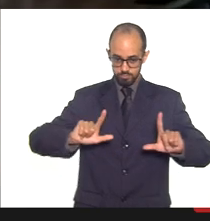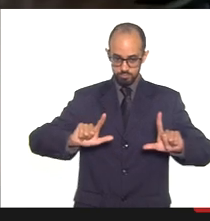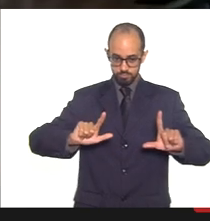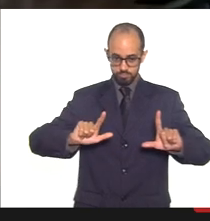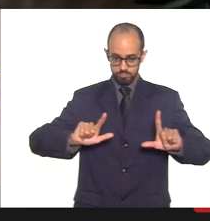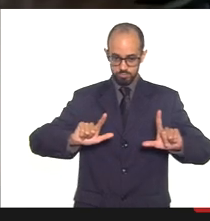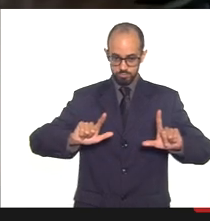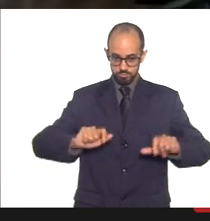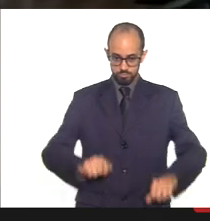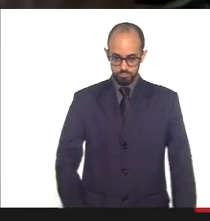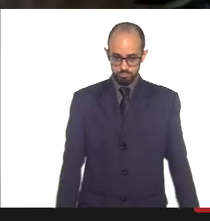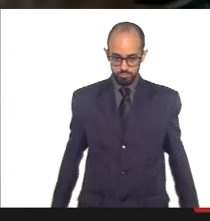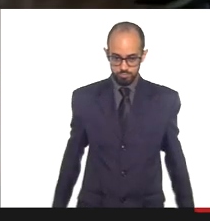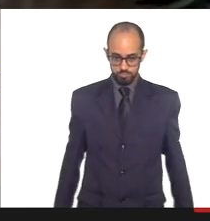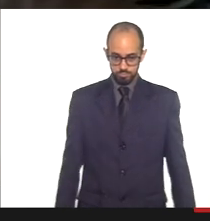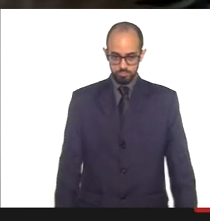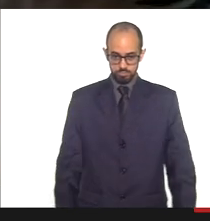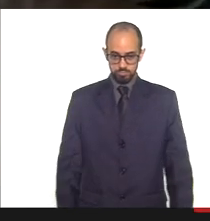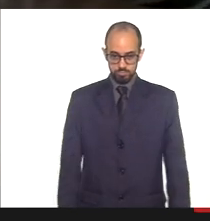Eu vou fazer essa saudação.